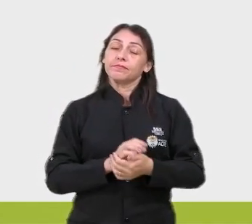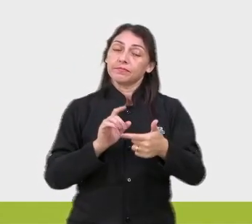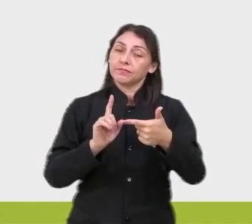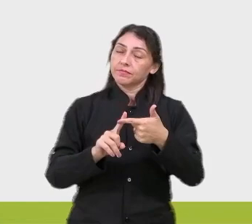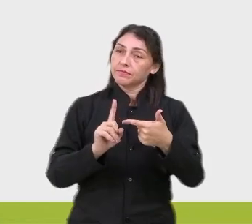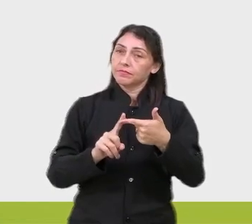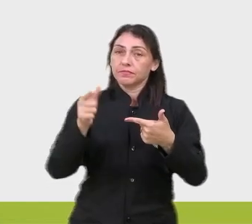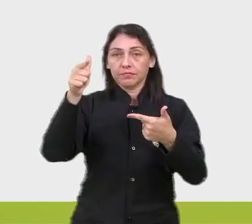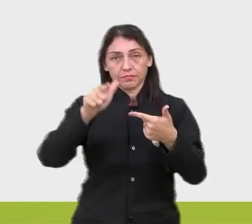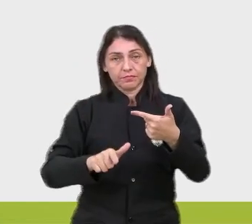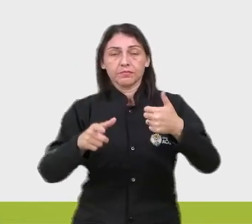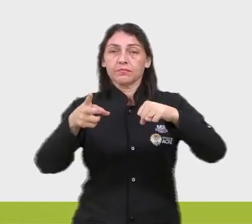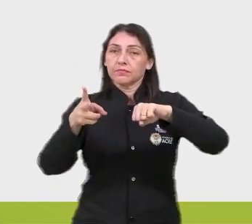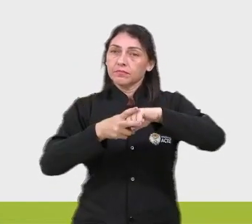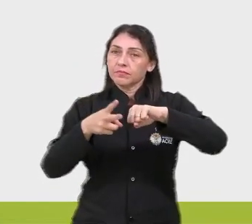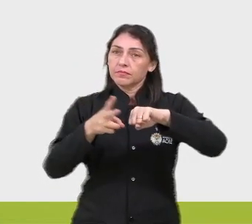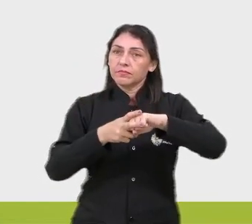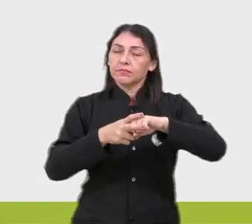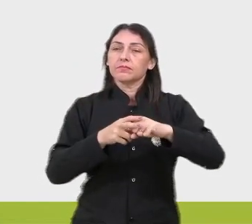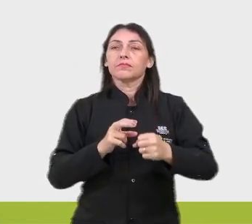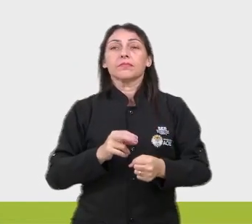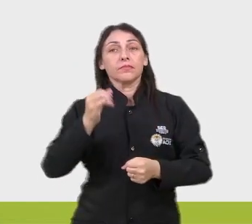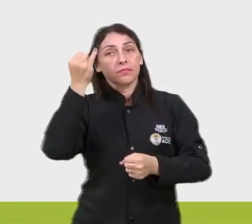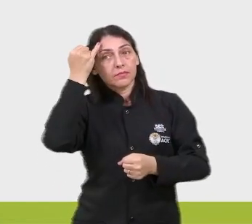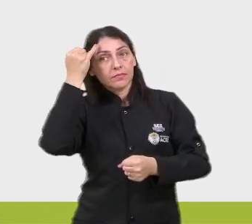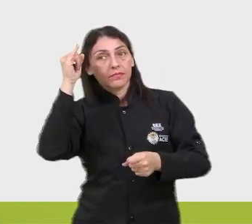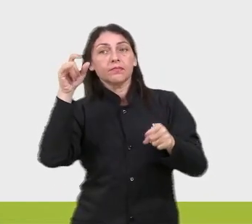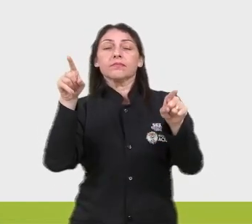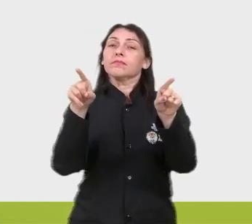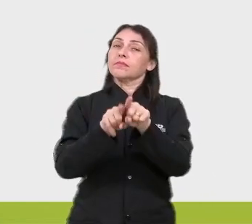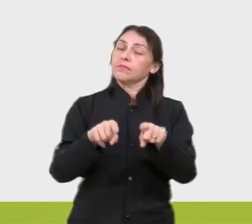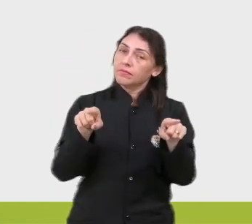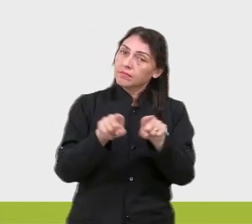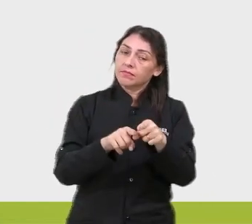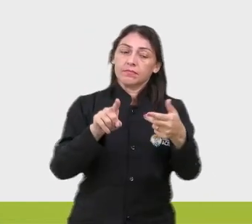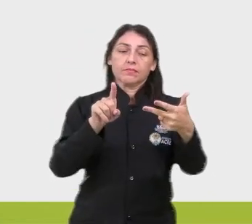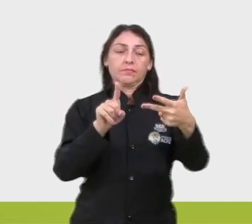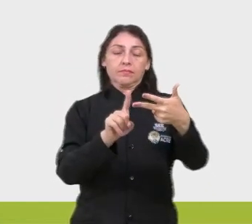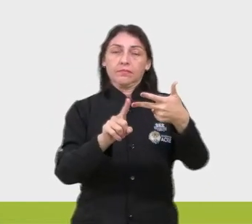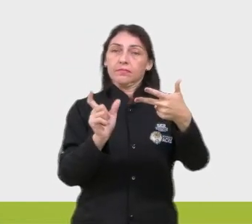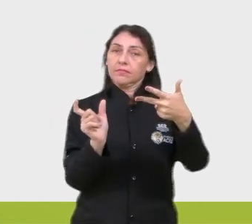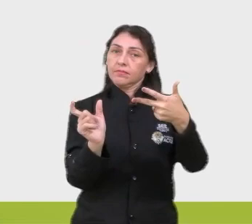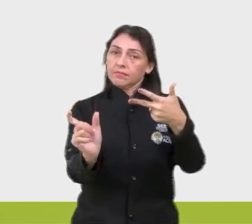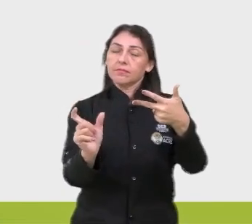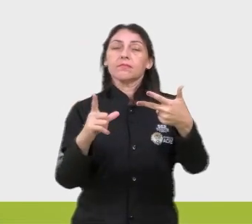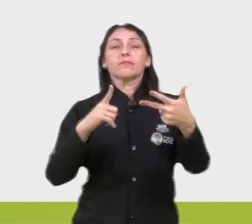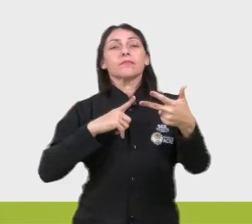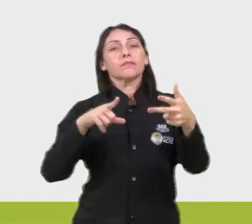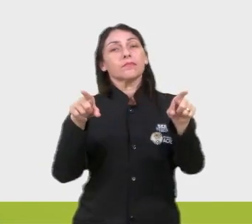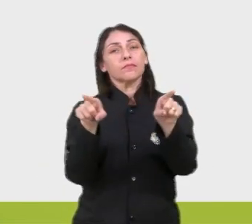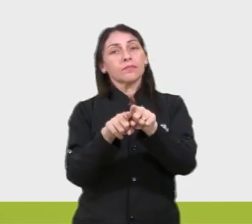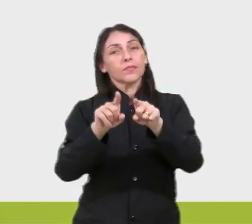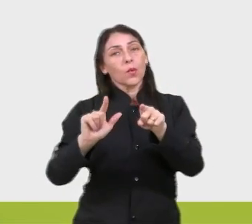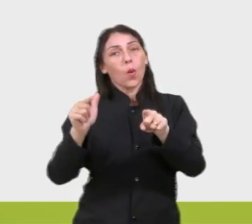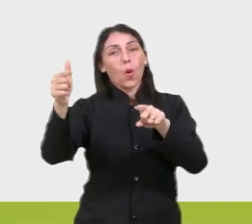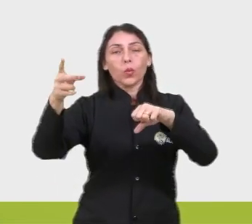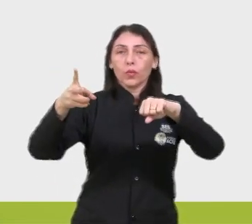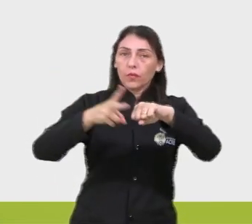2, novamente um verbo. Então, a ideia que se tem dessa terceira palavra é que venha justamente